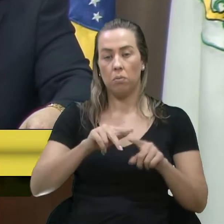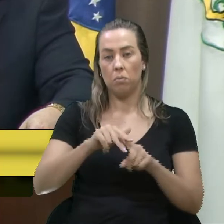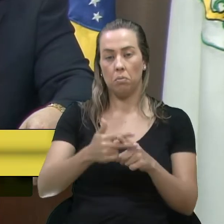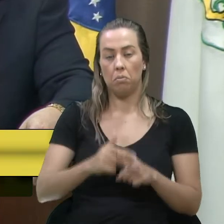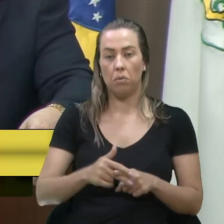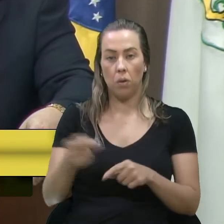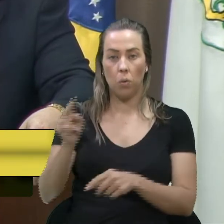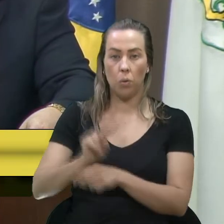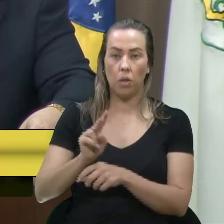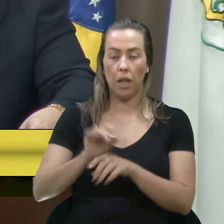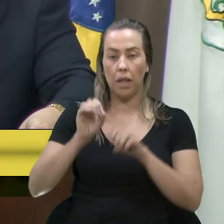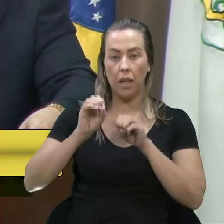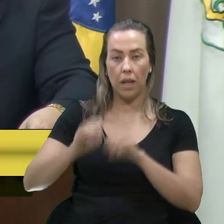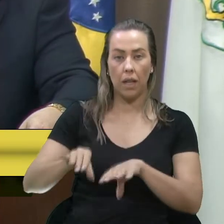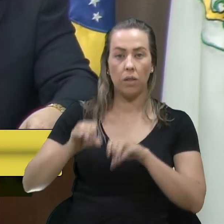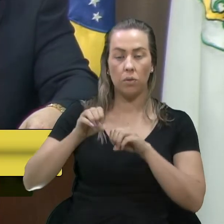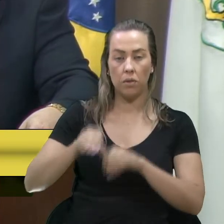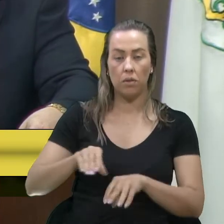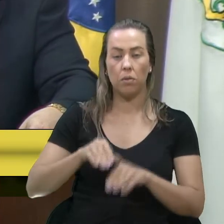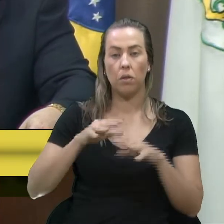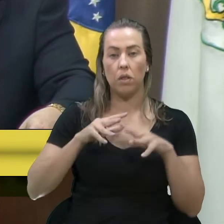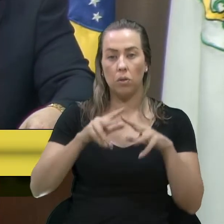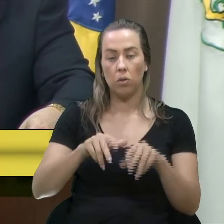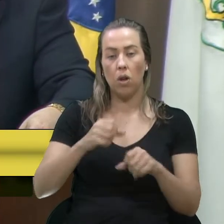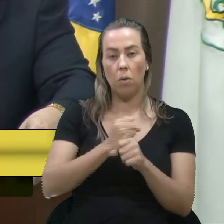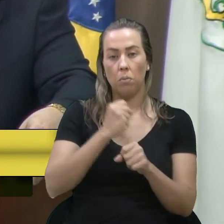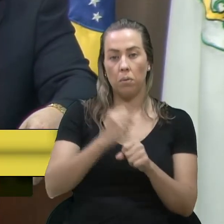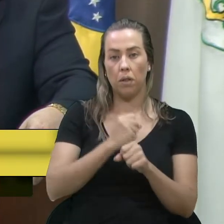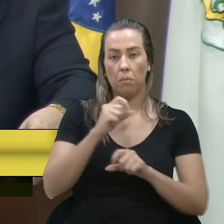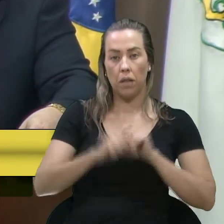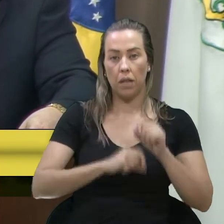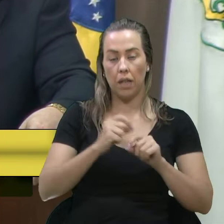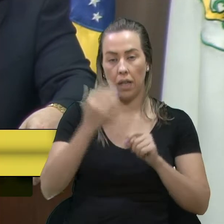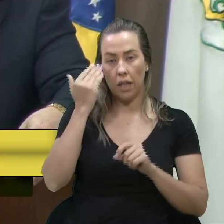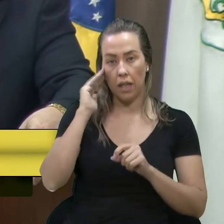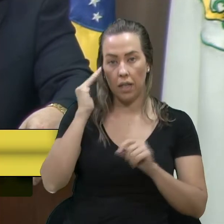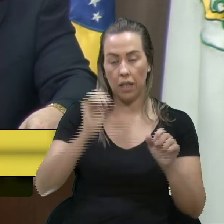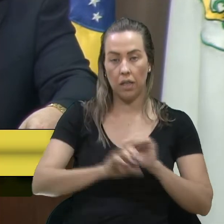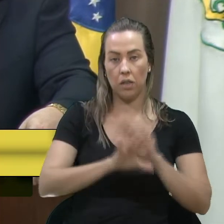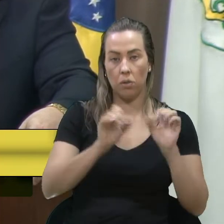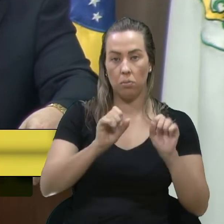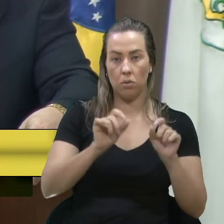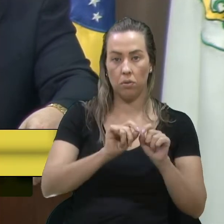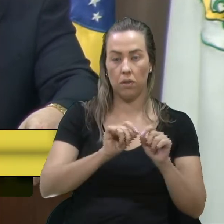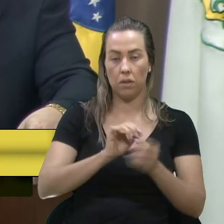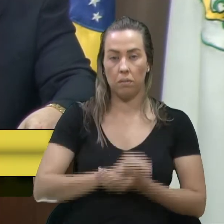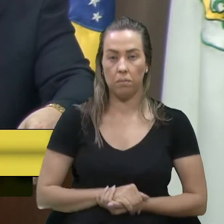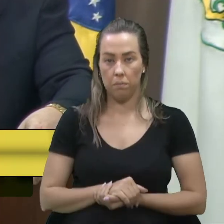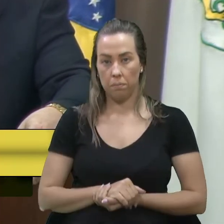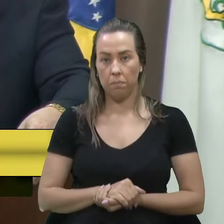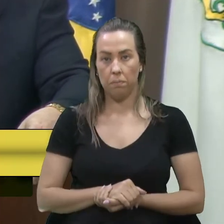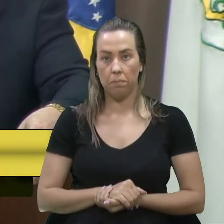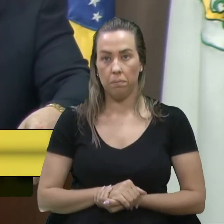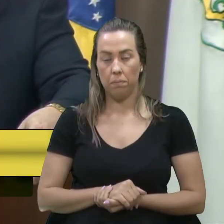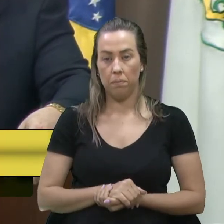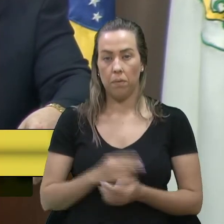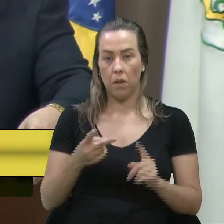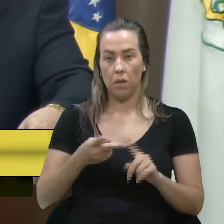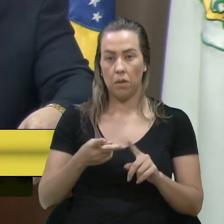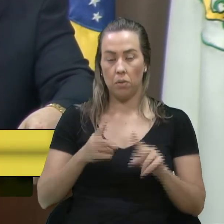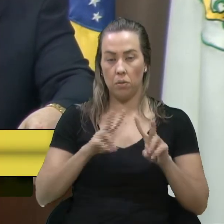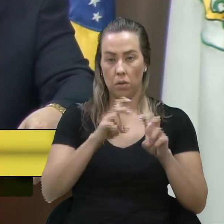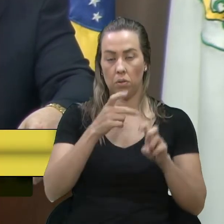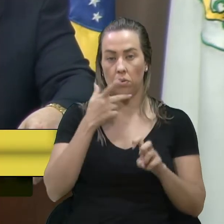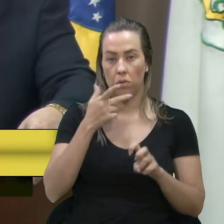Vamos cuidar da educação e deixar a parte das obras para quem entende e para quem pode fazer. O segundo assunto que eu